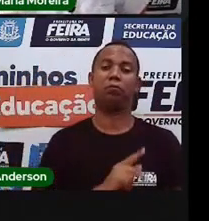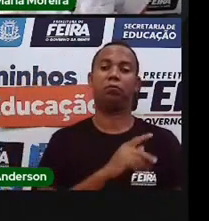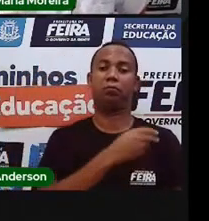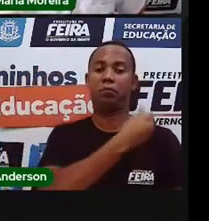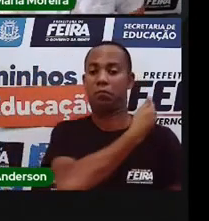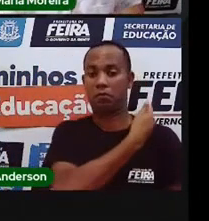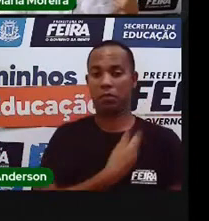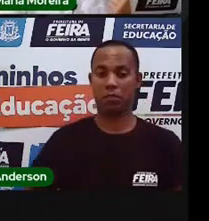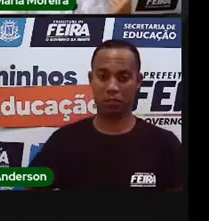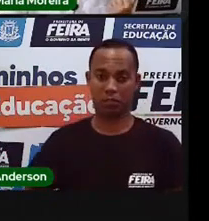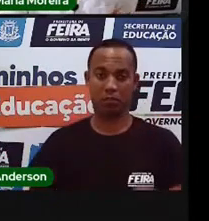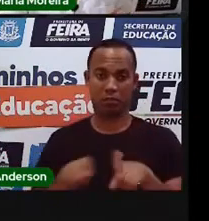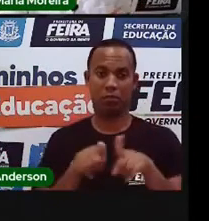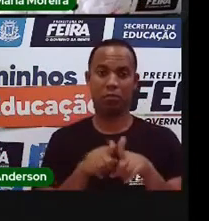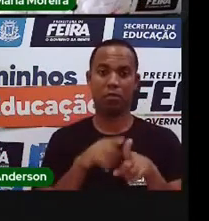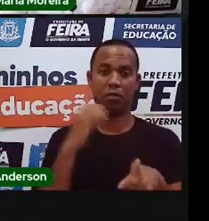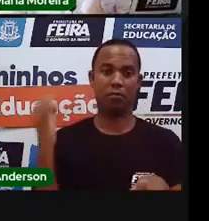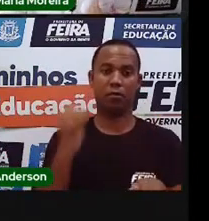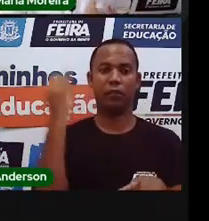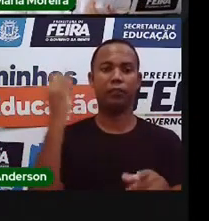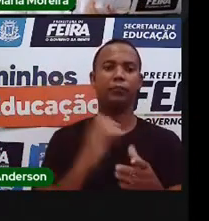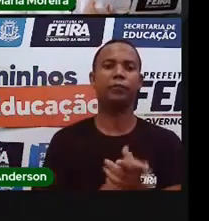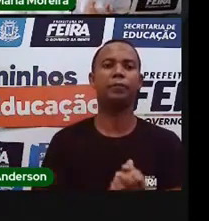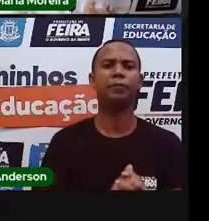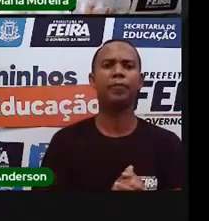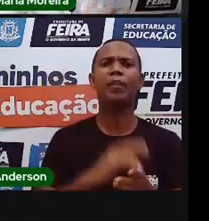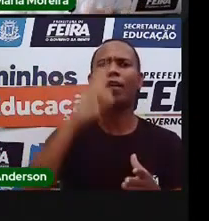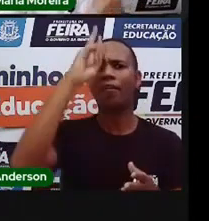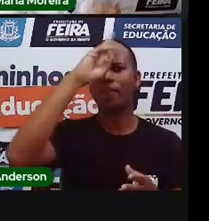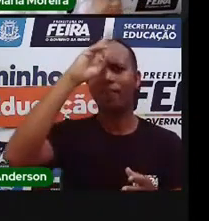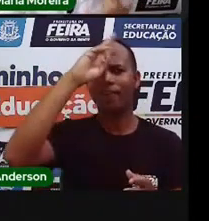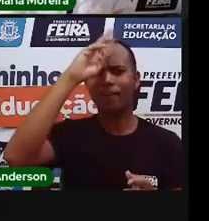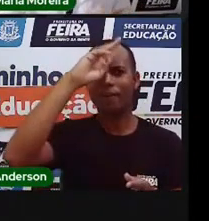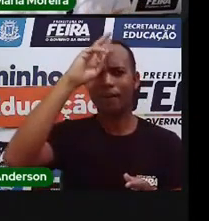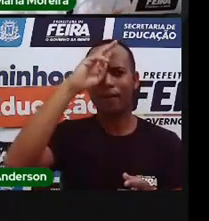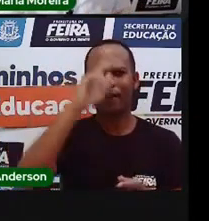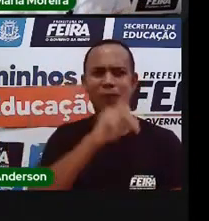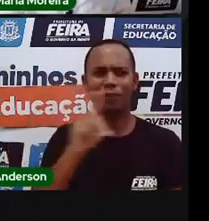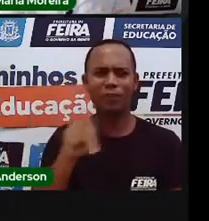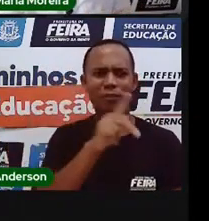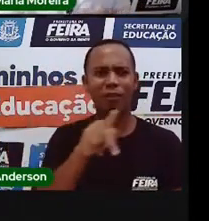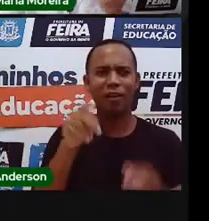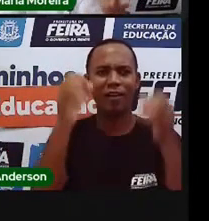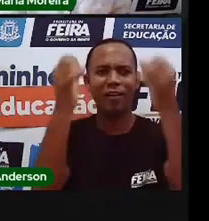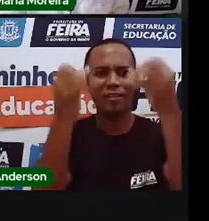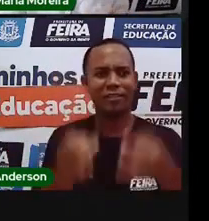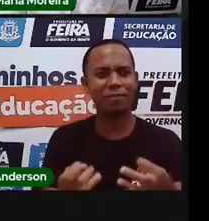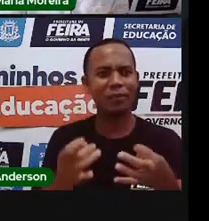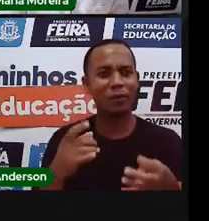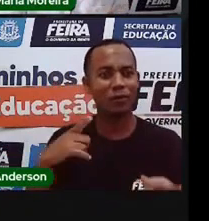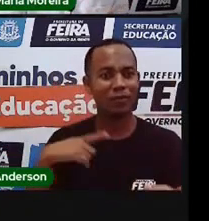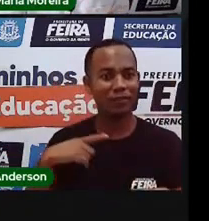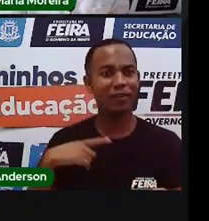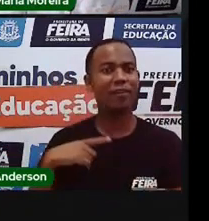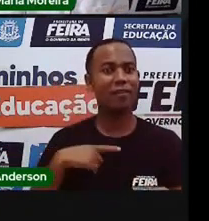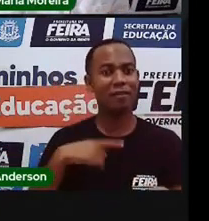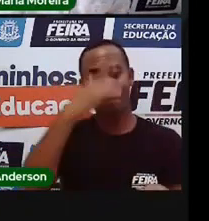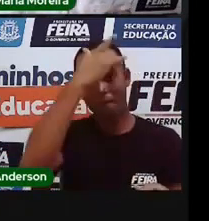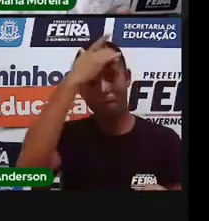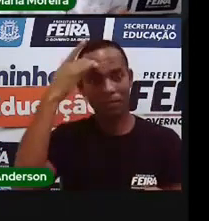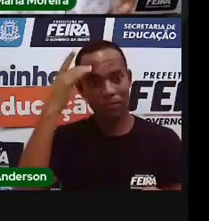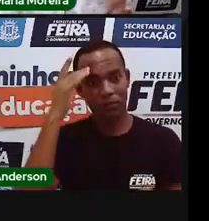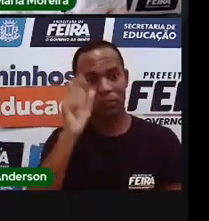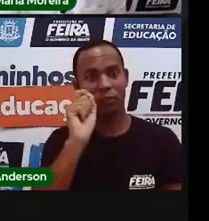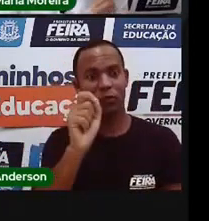Bom, lembra que a Pró falou que existiam pessoas que eram contratadas, né, para prestar esse serviço público? Bom,